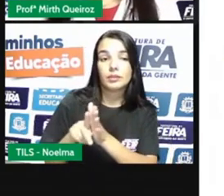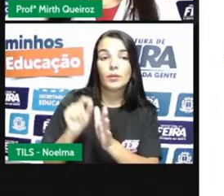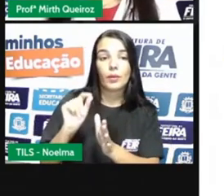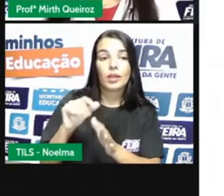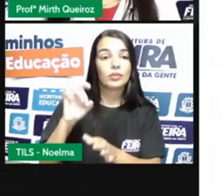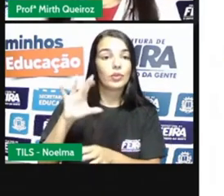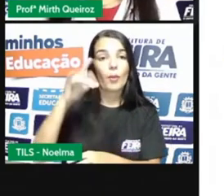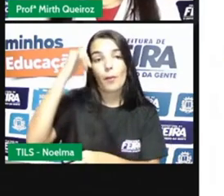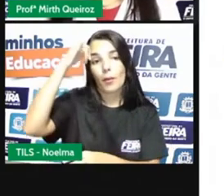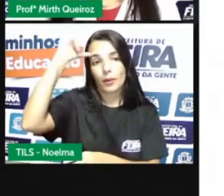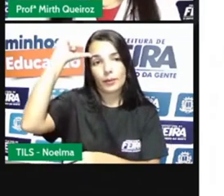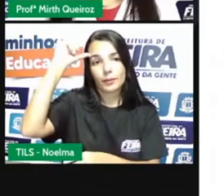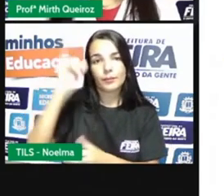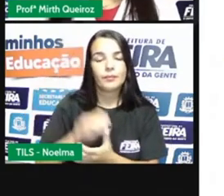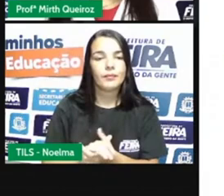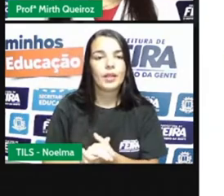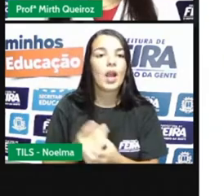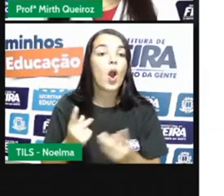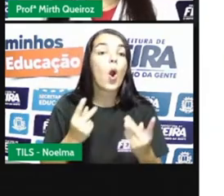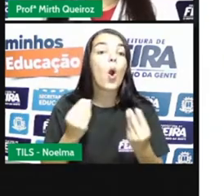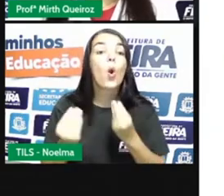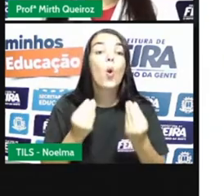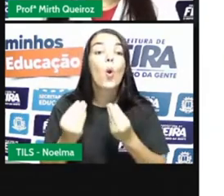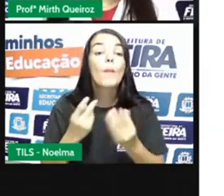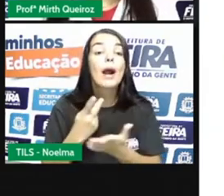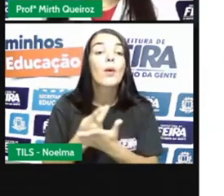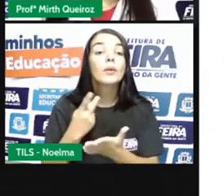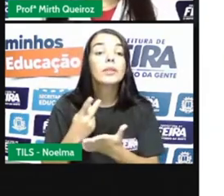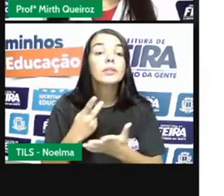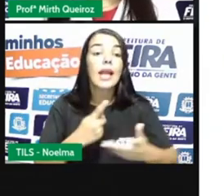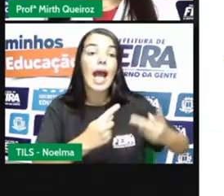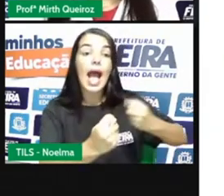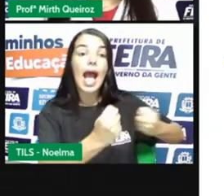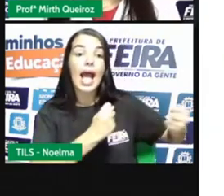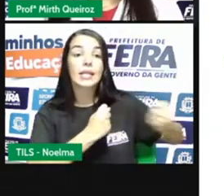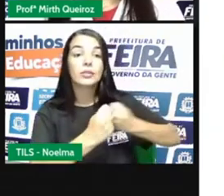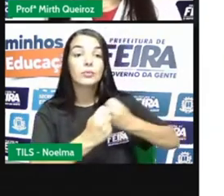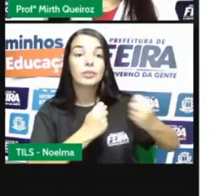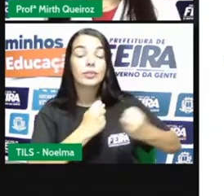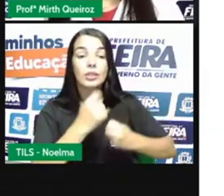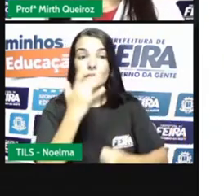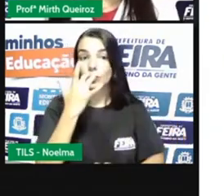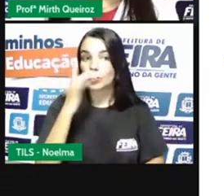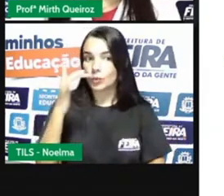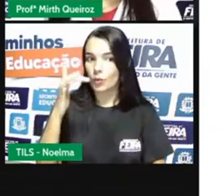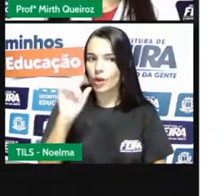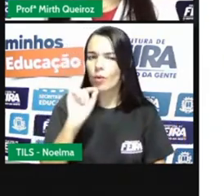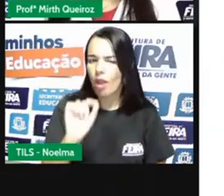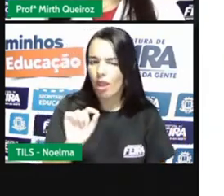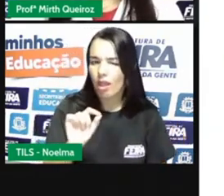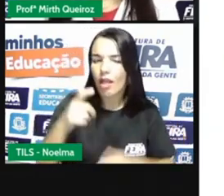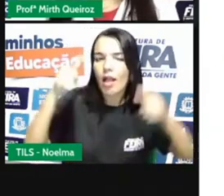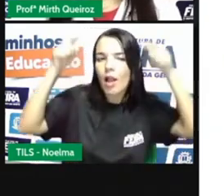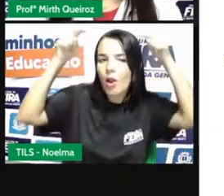Como é que acontecia a administração do ouro? A coroa portuguesa possuía uma política rigorosa na fiscalização e